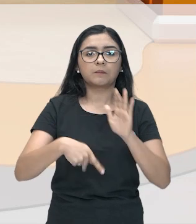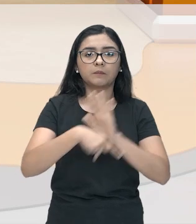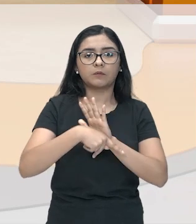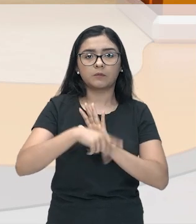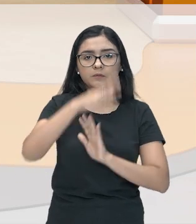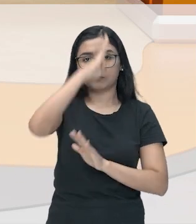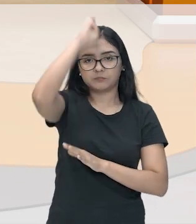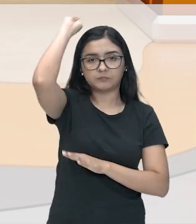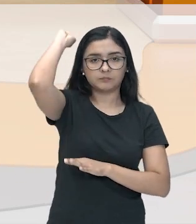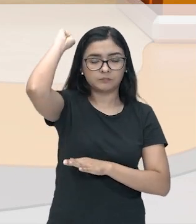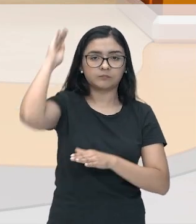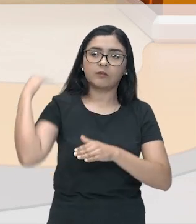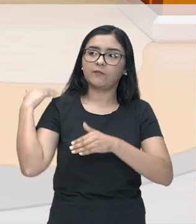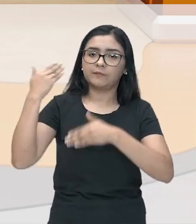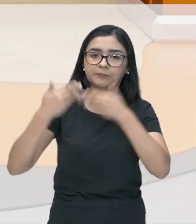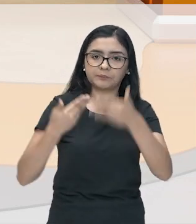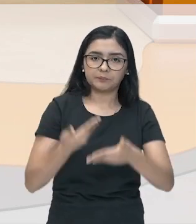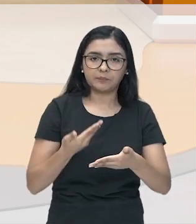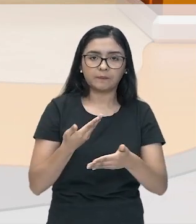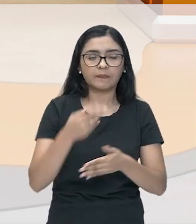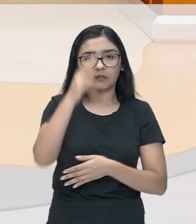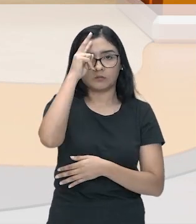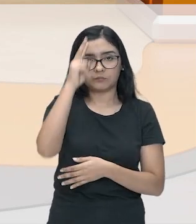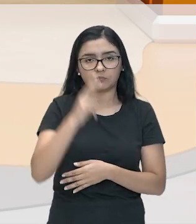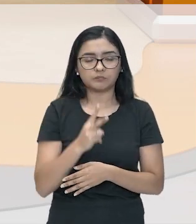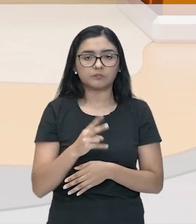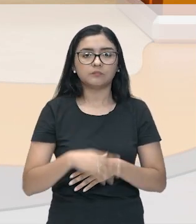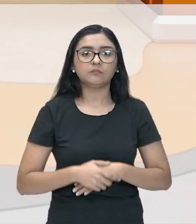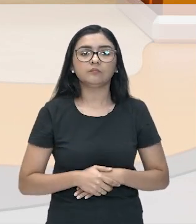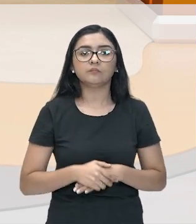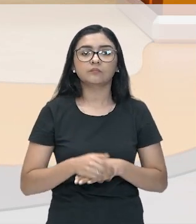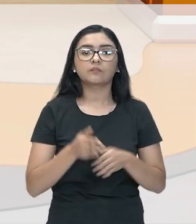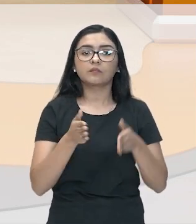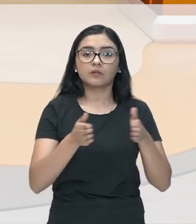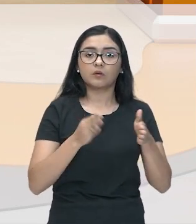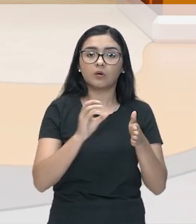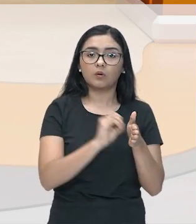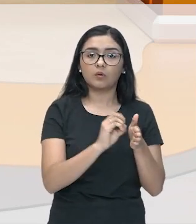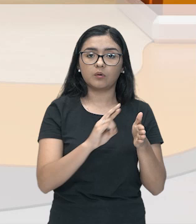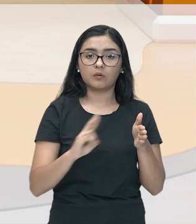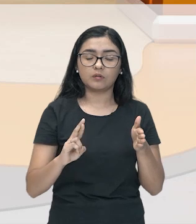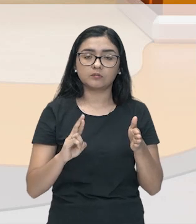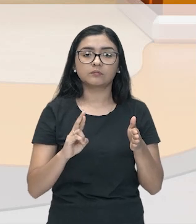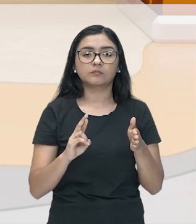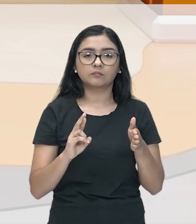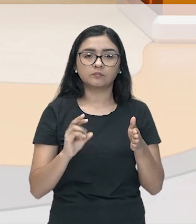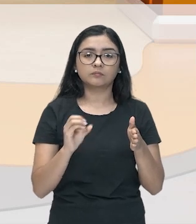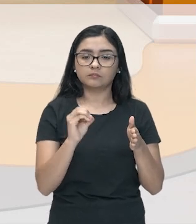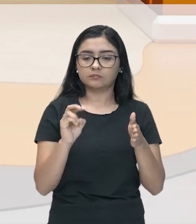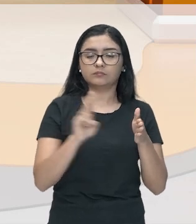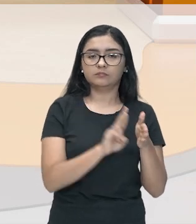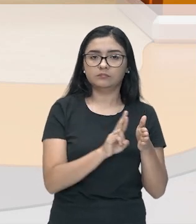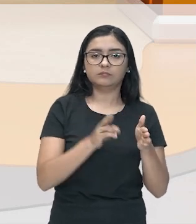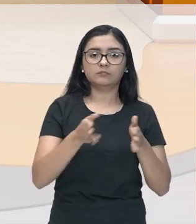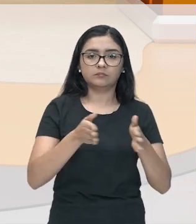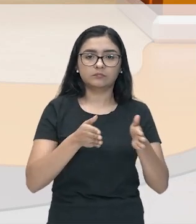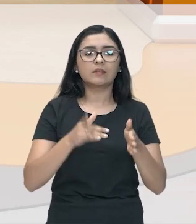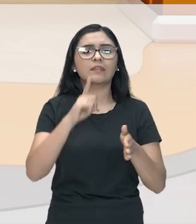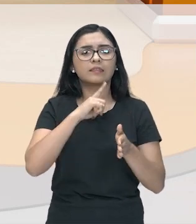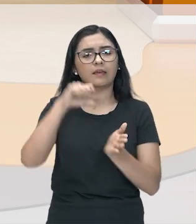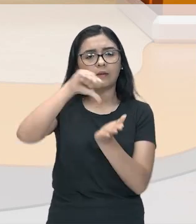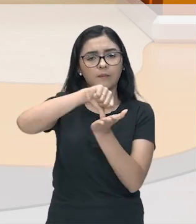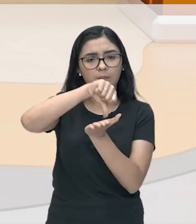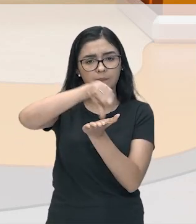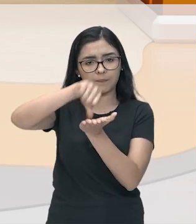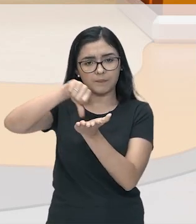ao longo da história. A Antiguidade Oriental, pessoal, ela vai estar aqui, localizada nessa região. A gente tem um mapa